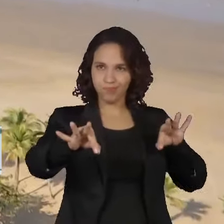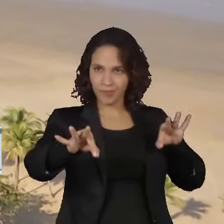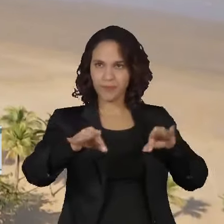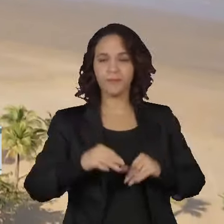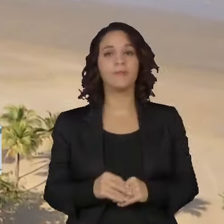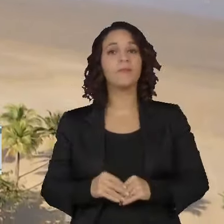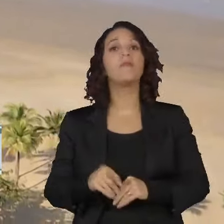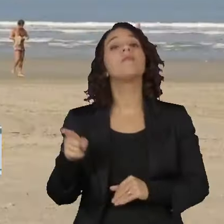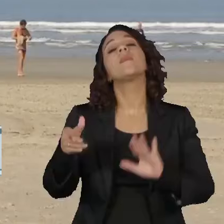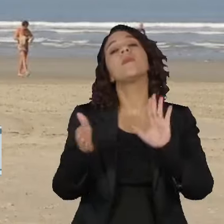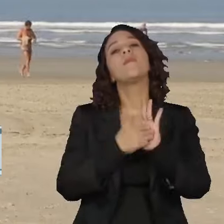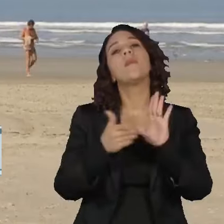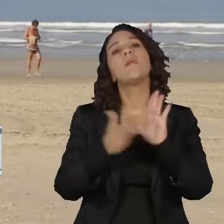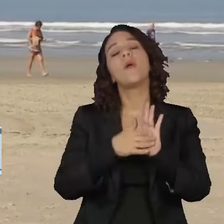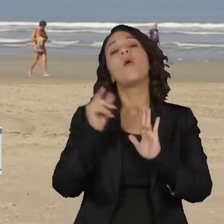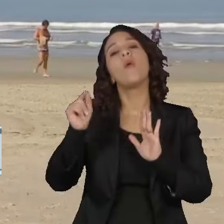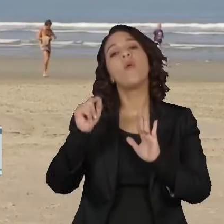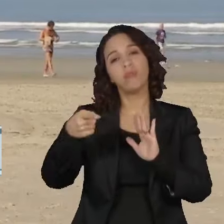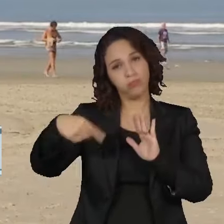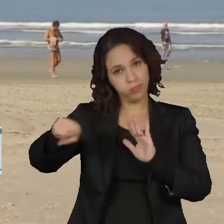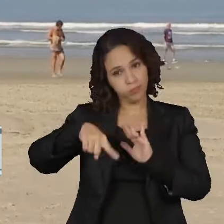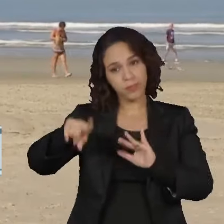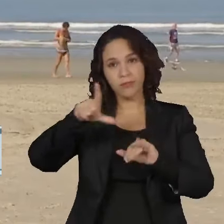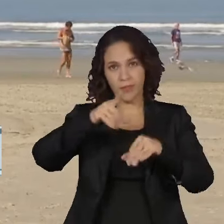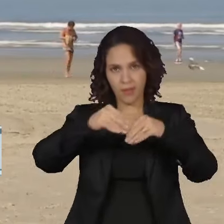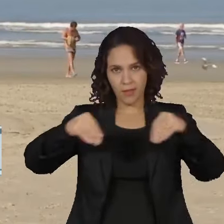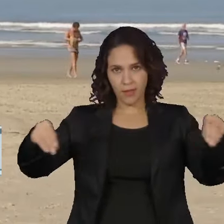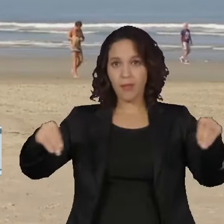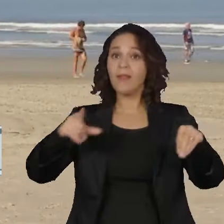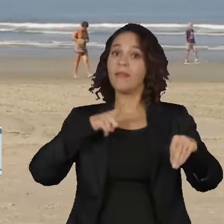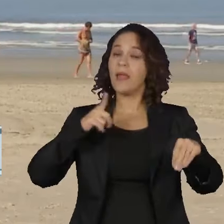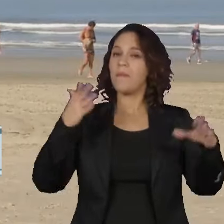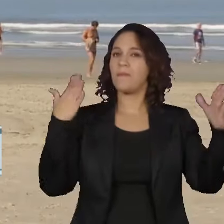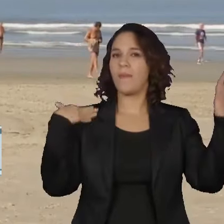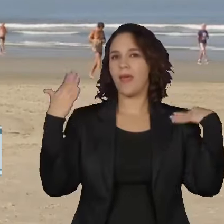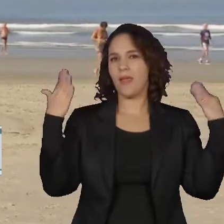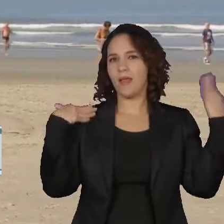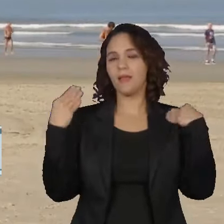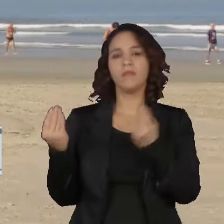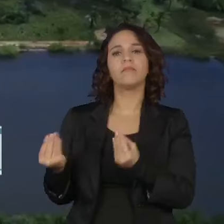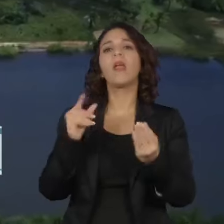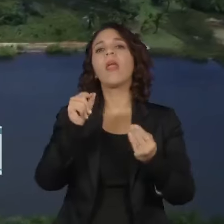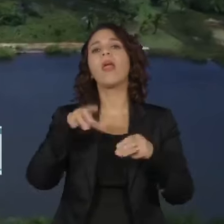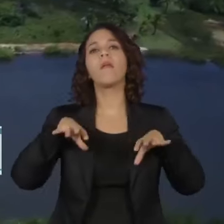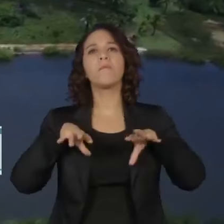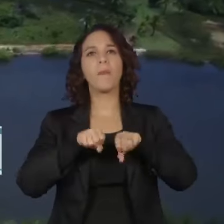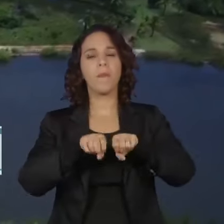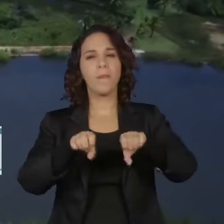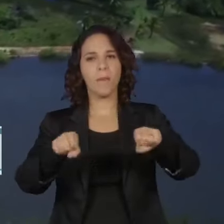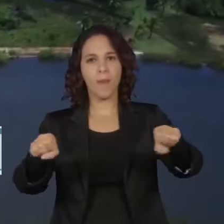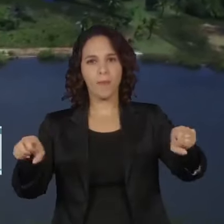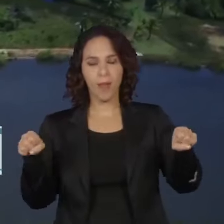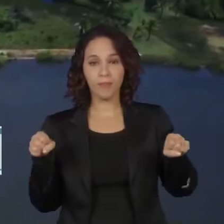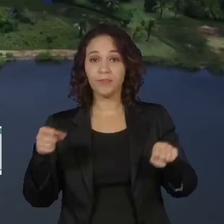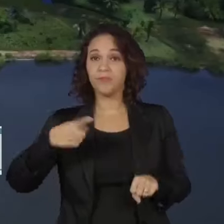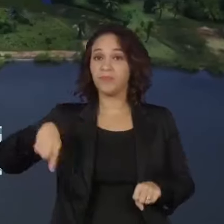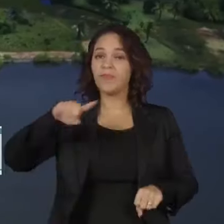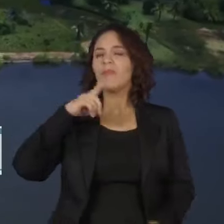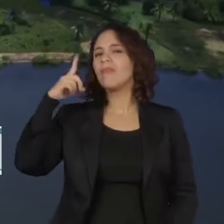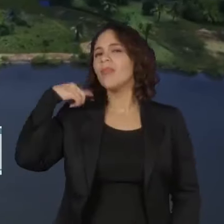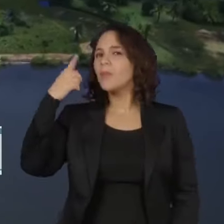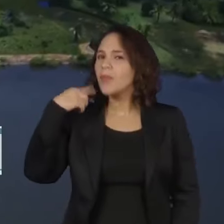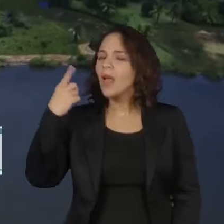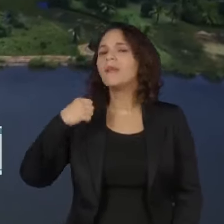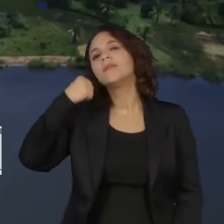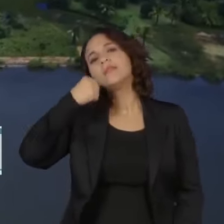proposta prevê a transferência integral desses terrenos de marinha aos atuais ocupantes. Os parlamentares defendem